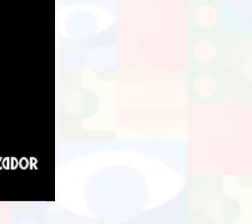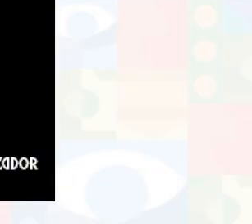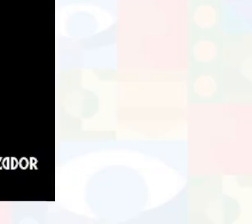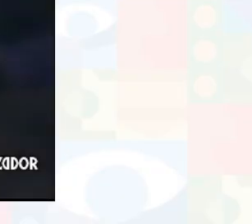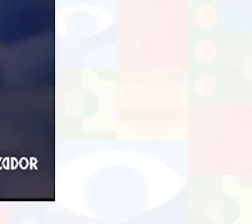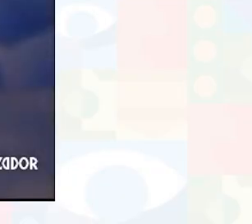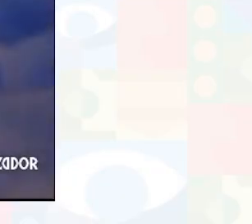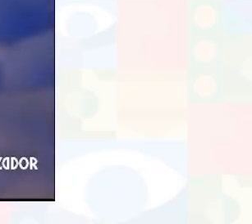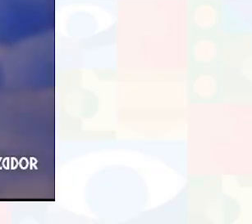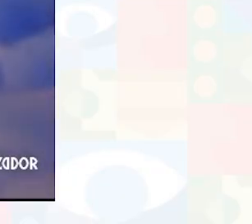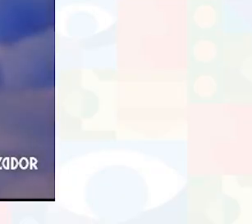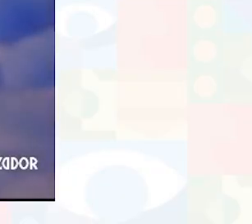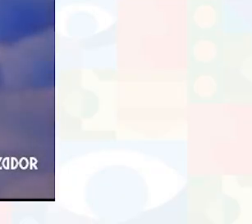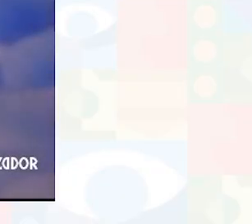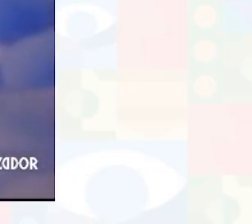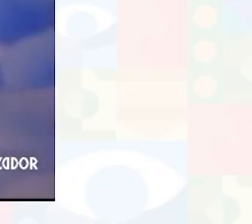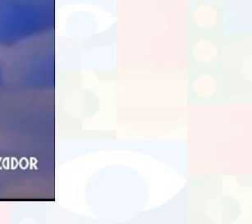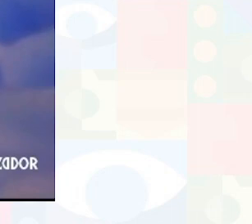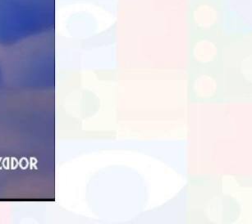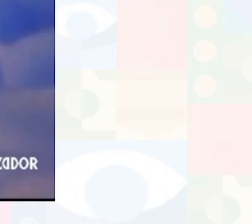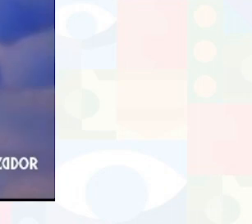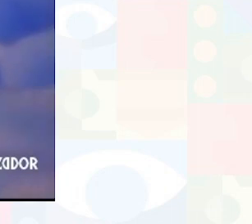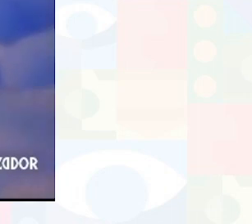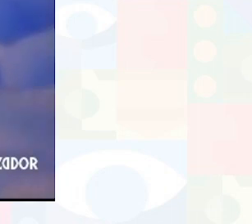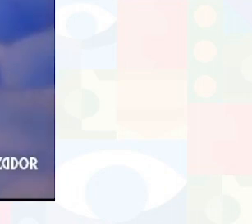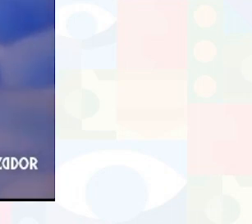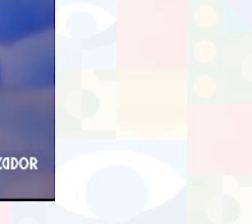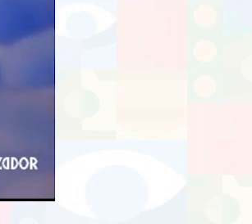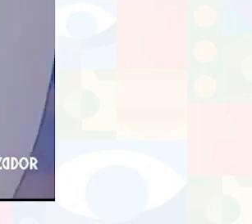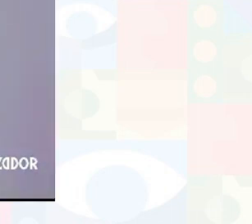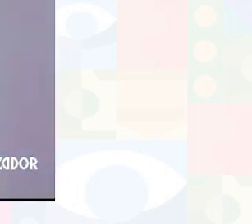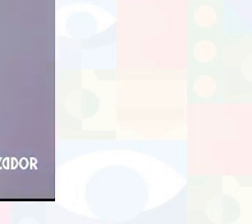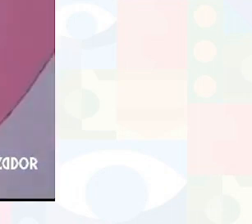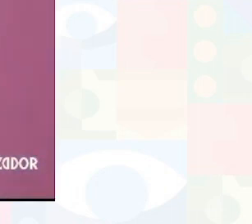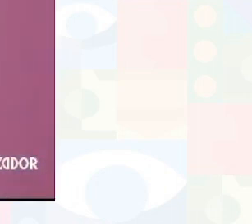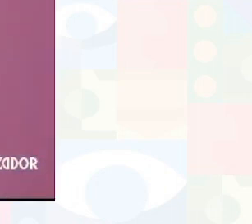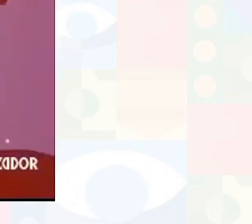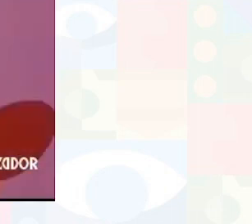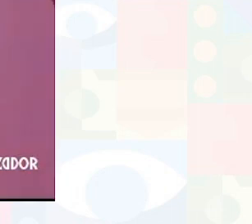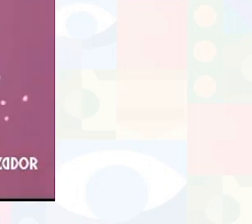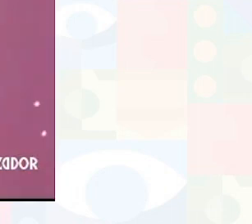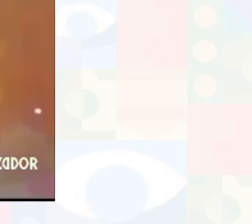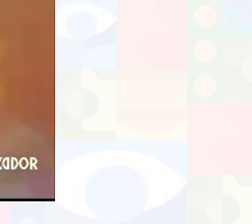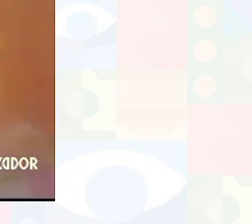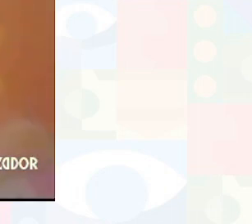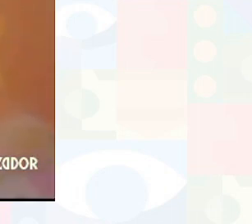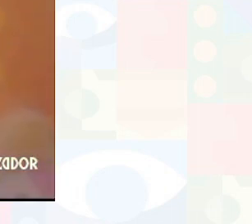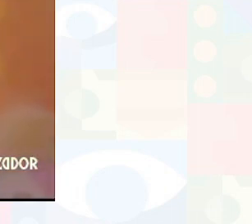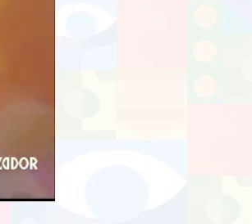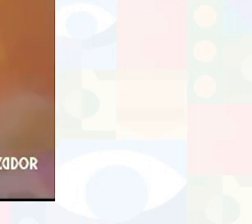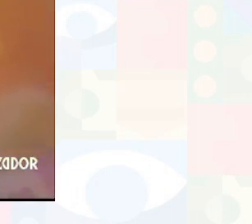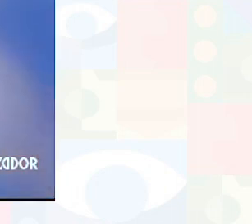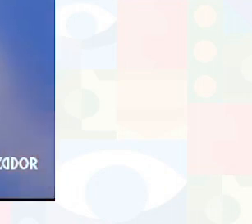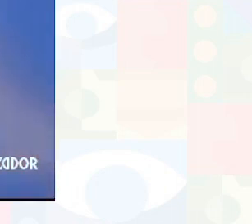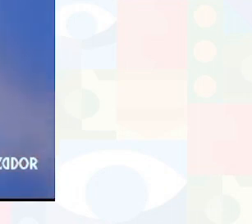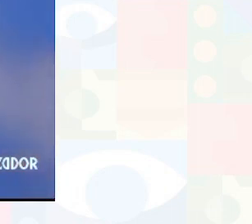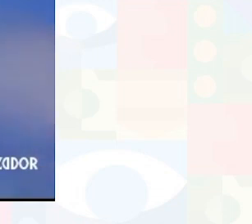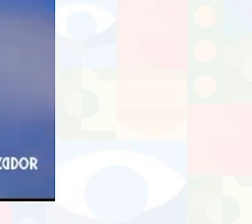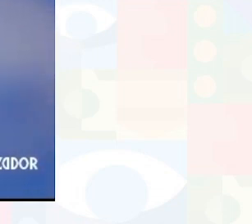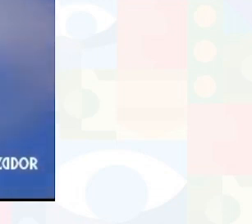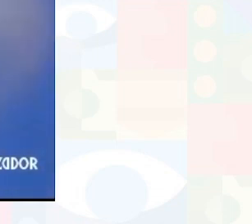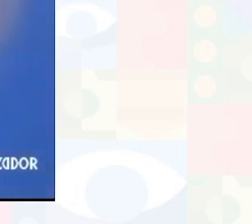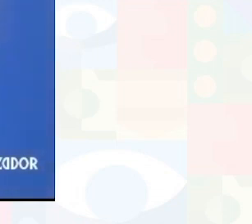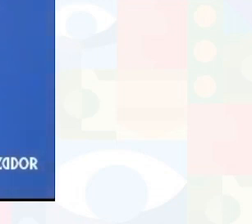Os ossinhos carinhos carinhosos 4, 3, 2, 1 Quem é que surge de algum